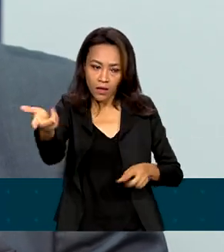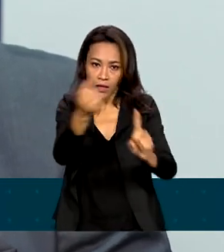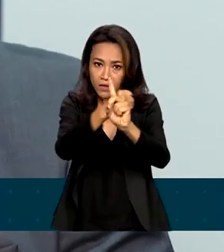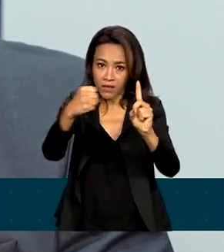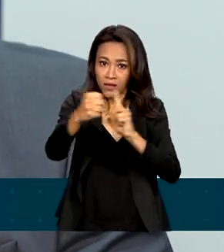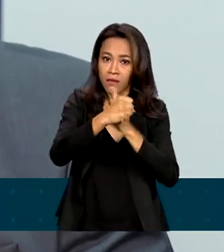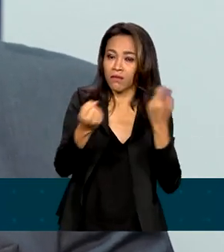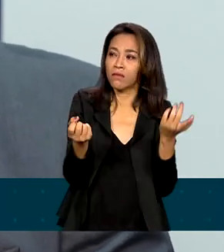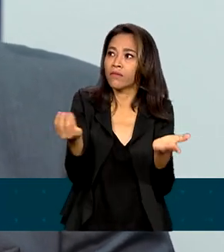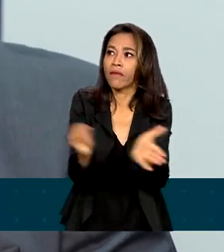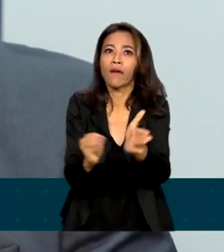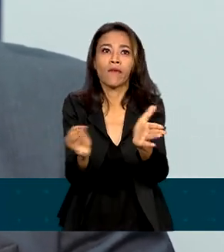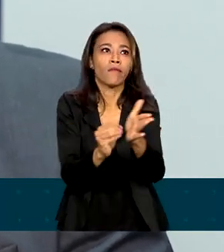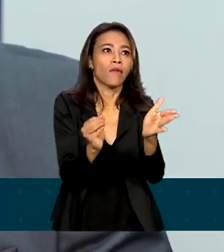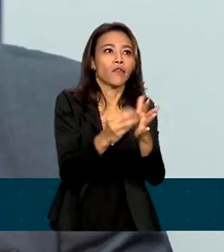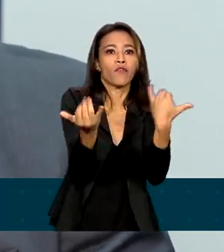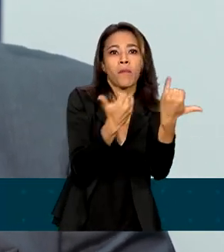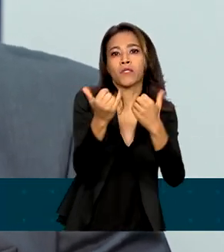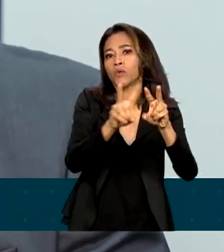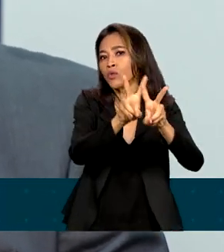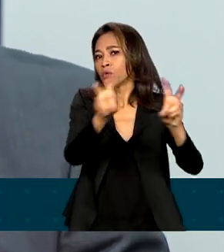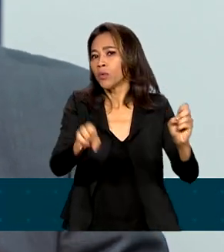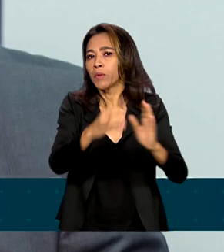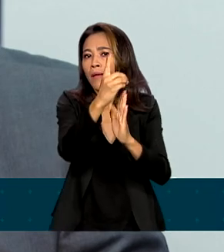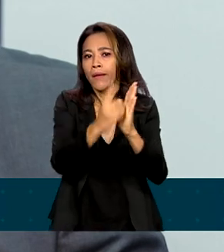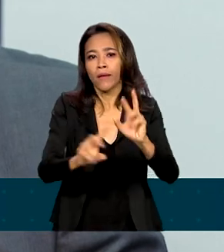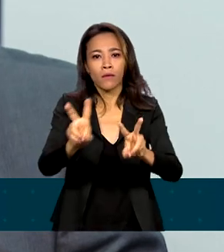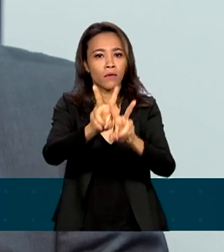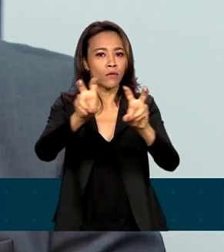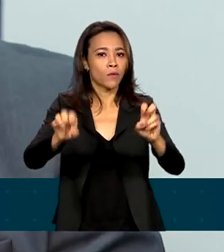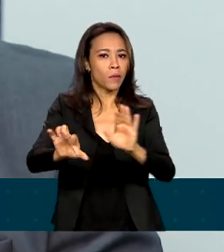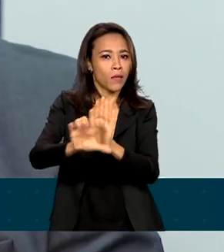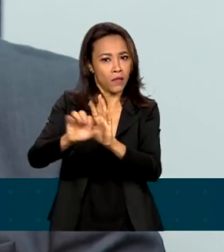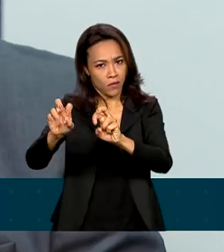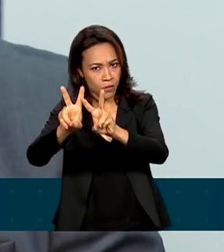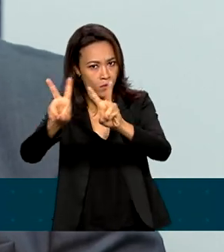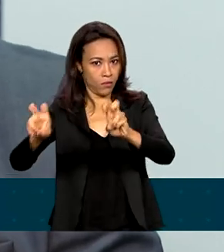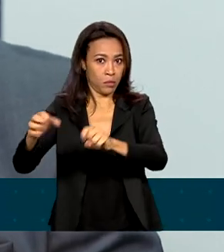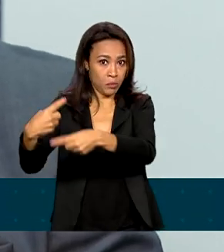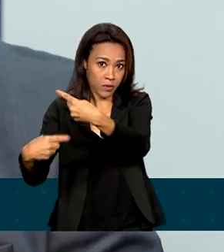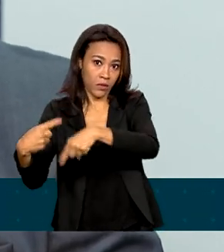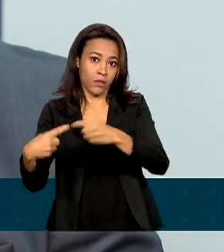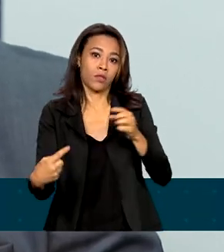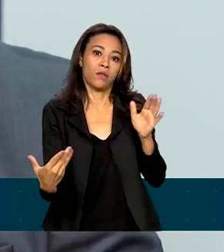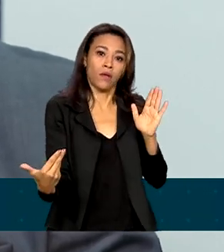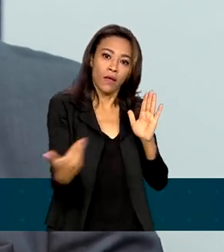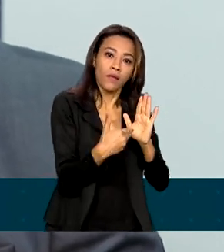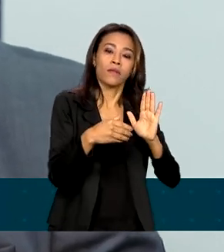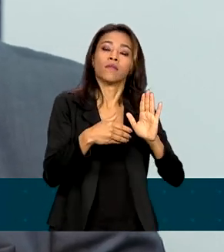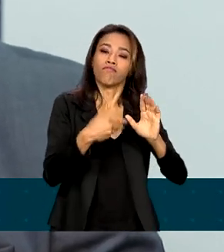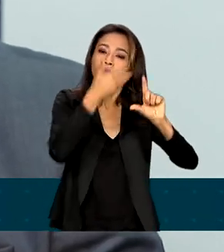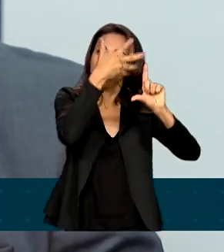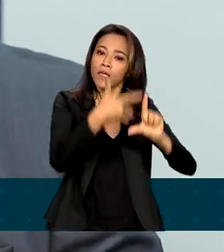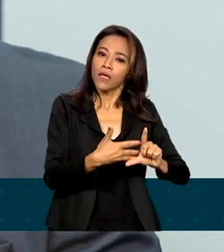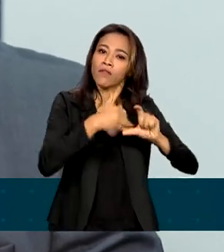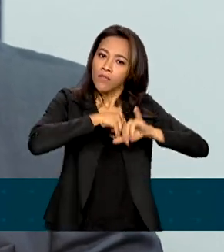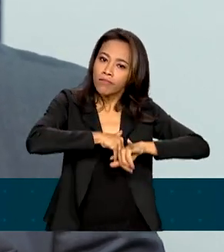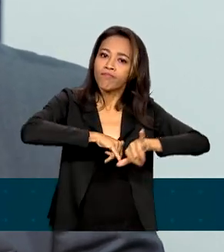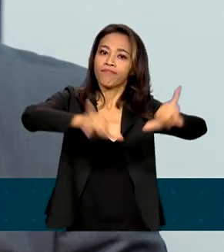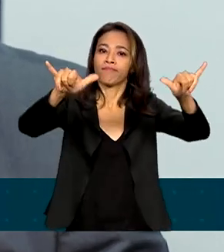informada sobre um decreto, sobre uma lei, sobre uma política pública. O governo federal acaba sendo uma das vítimas